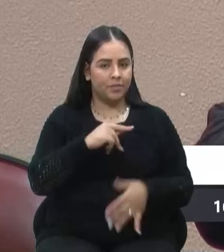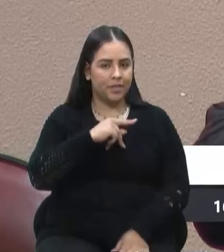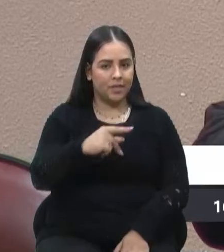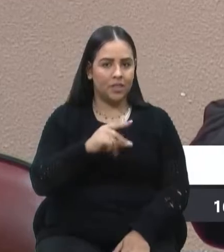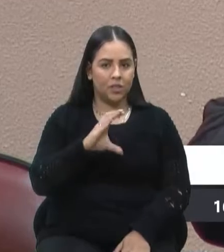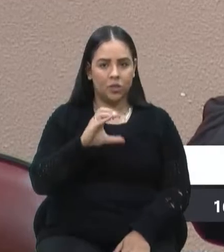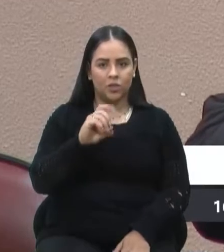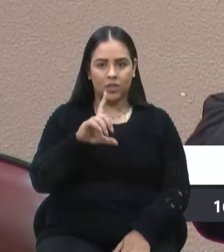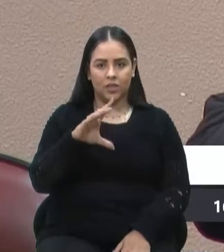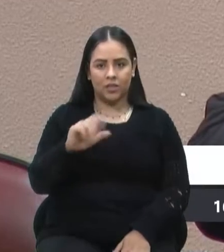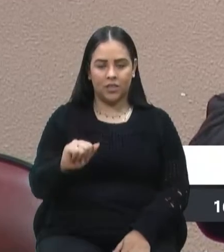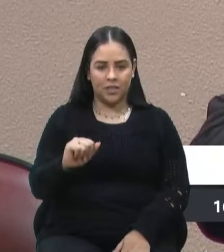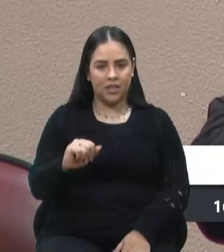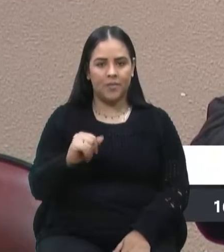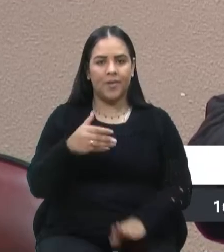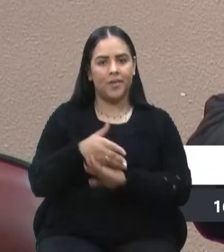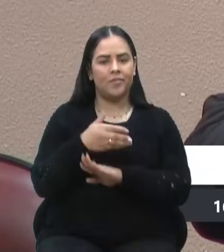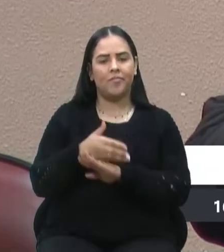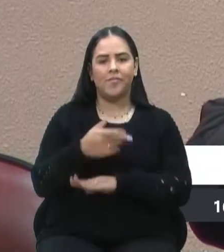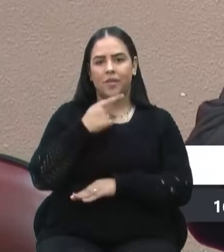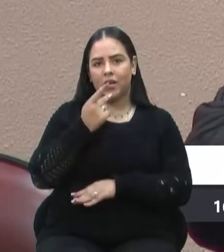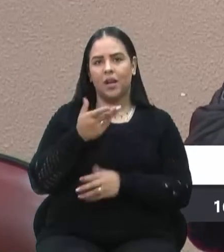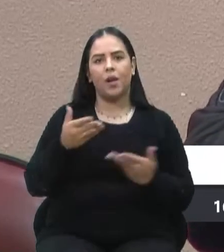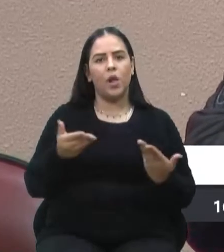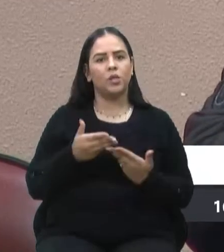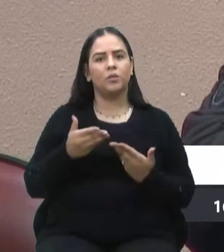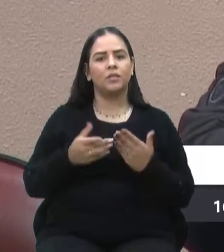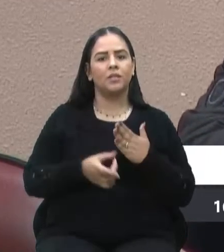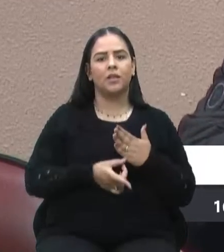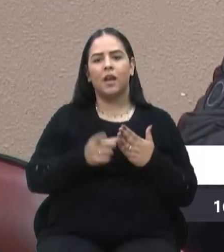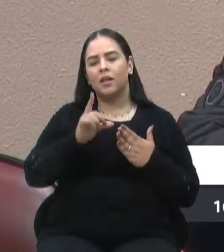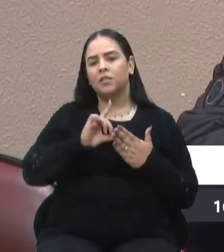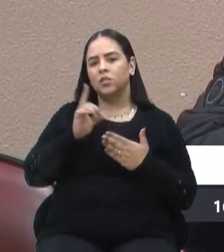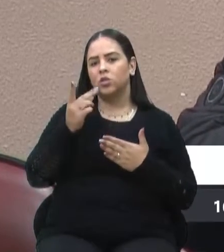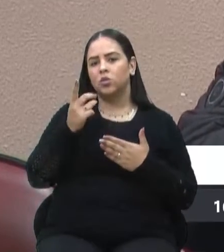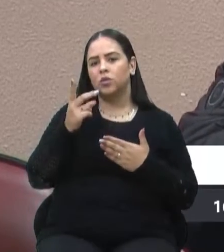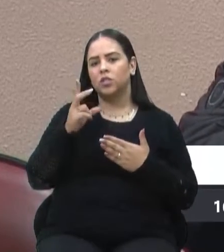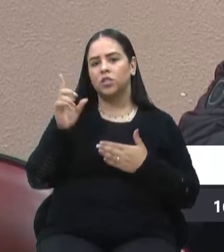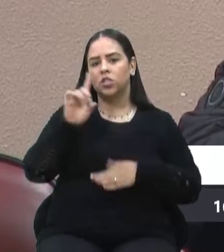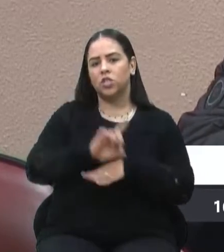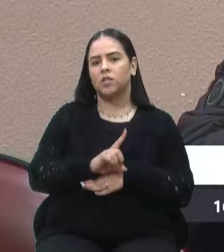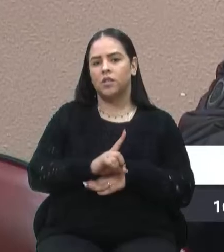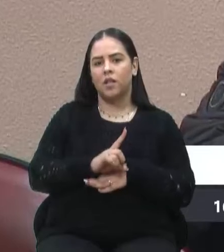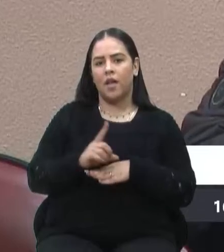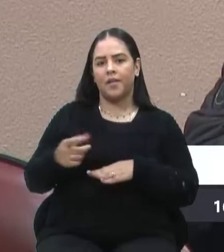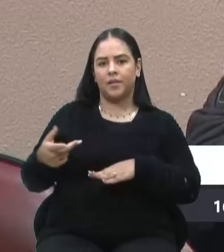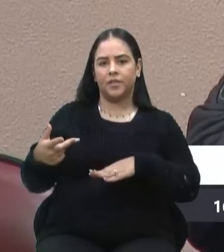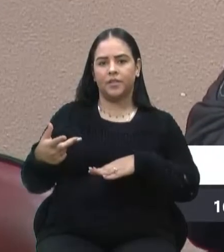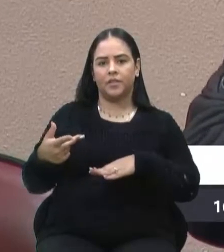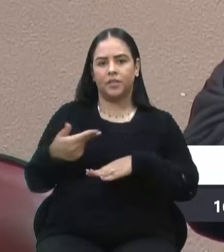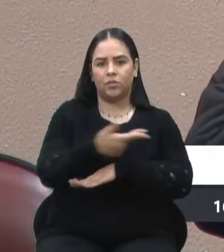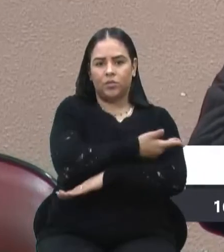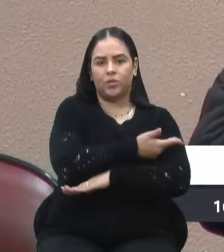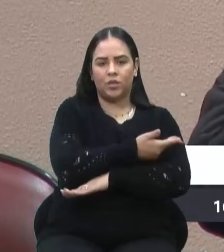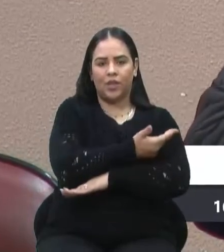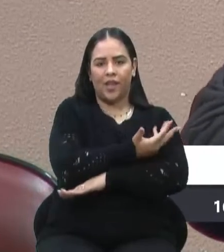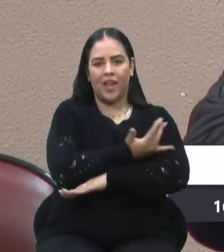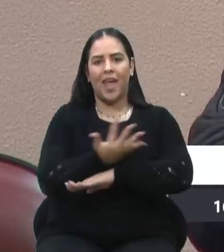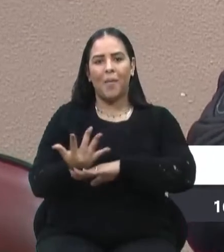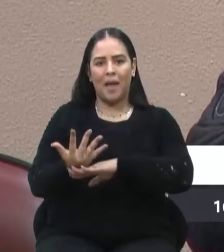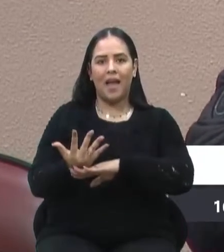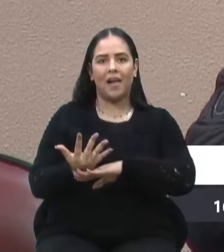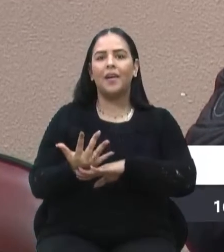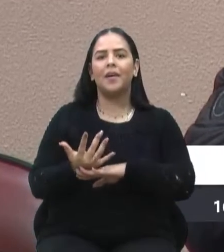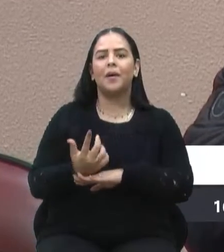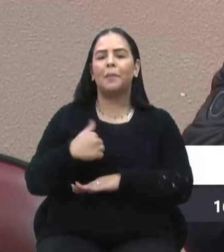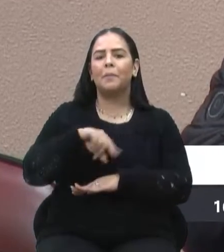Codeca estava aqui, e que ela disse que agora foi adiantado em 12 dias a capina, mas eu creio que, como a gente falou em